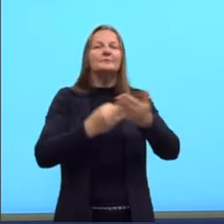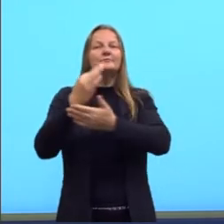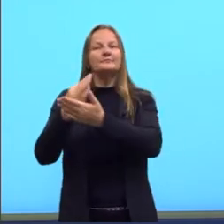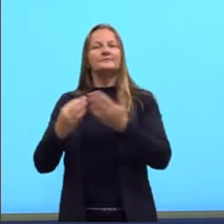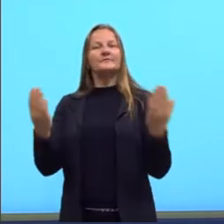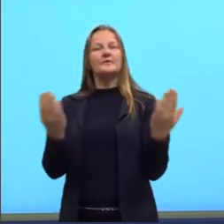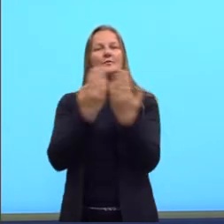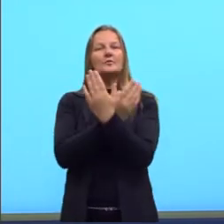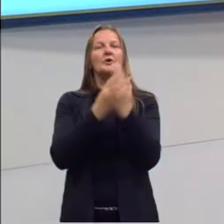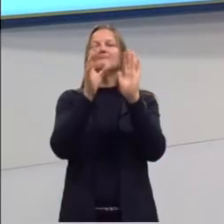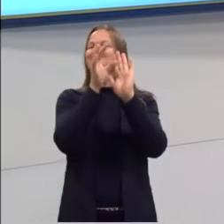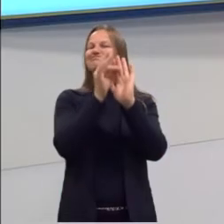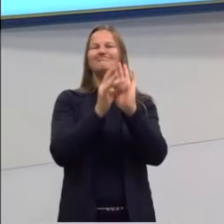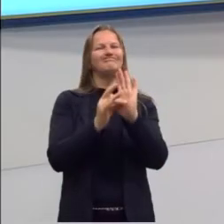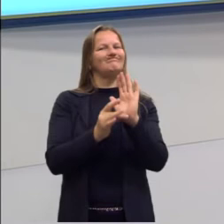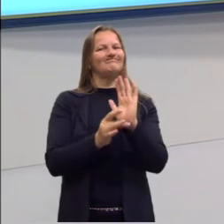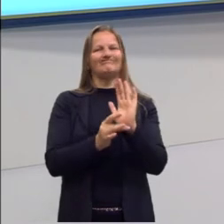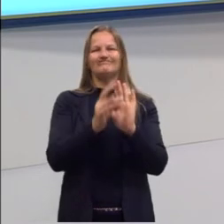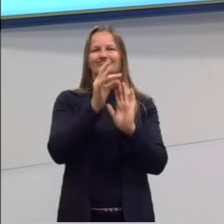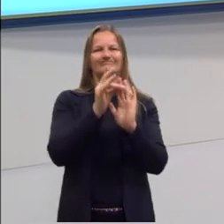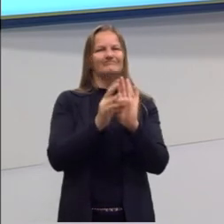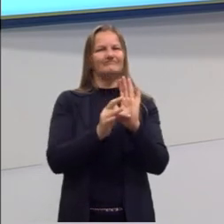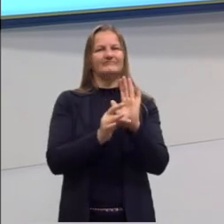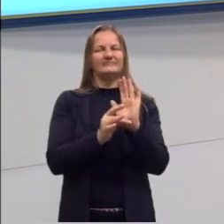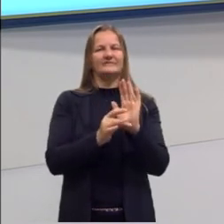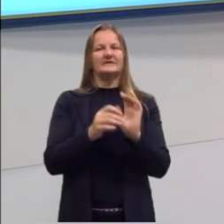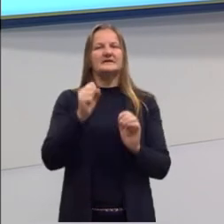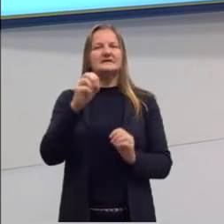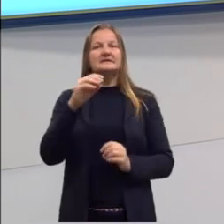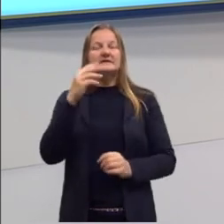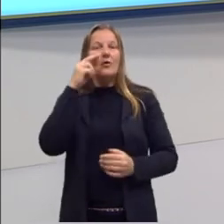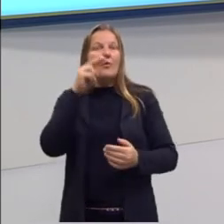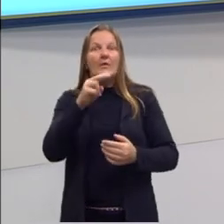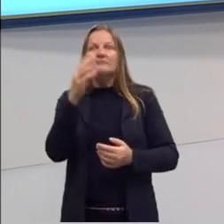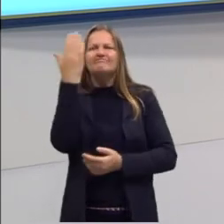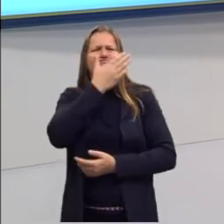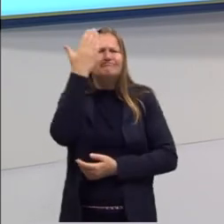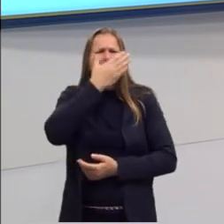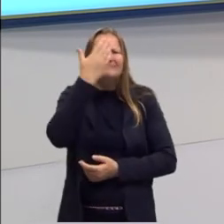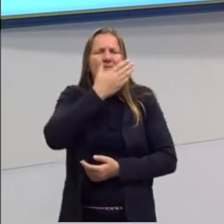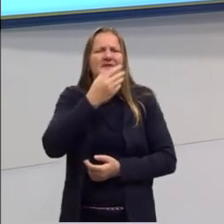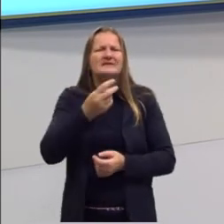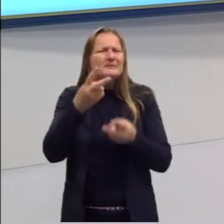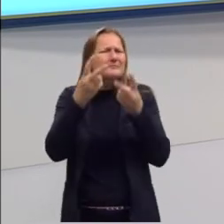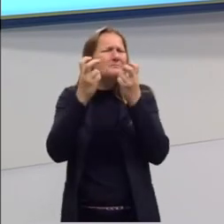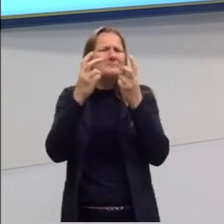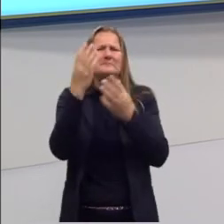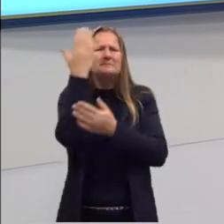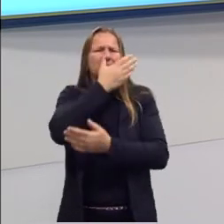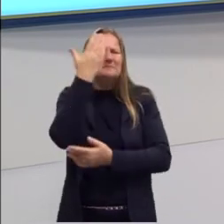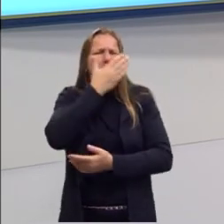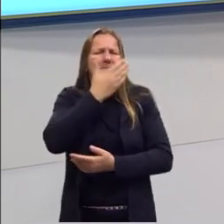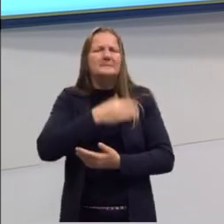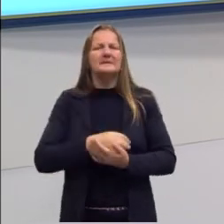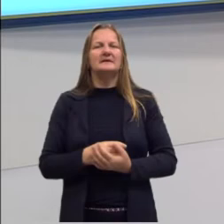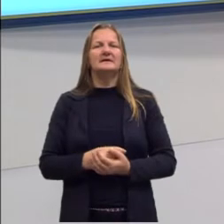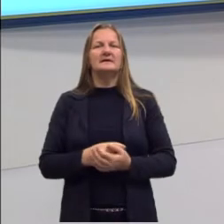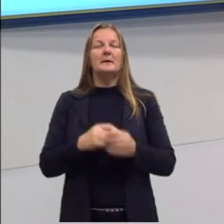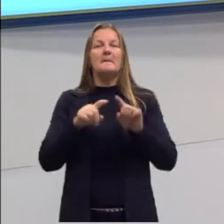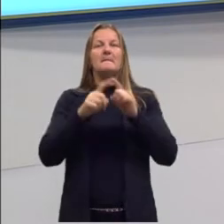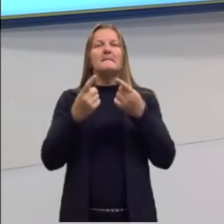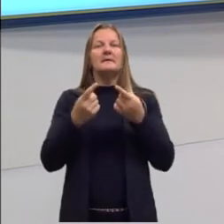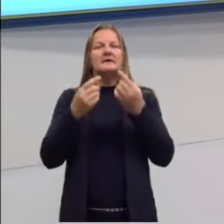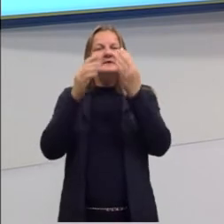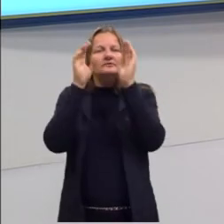implícita. O é isso? Se eu olhar de cara, eu não enxergo muito bem o que está acontecendo. Mas ali,